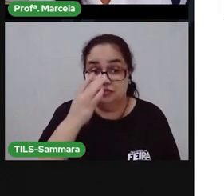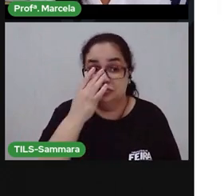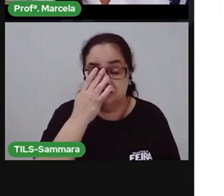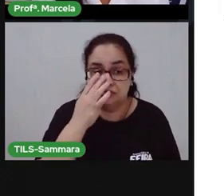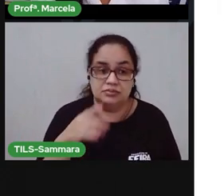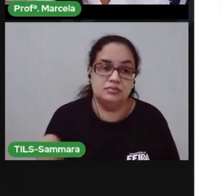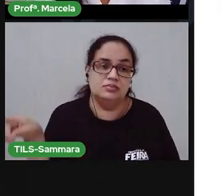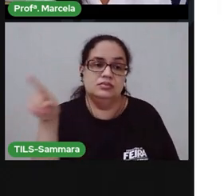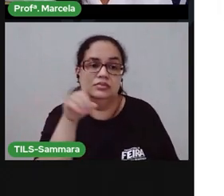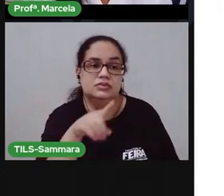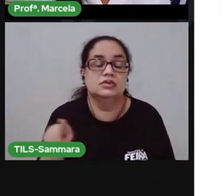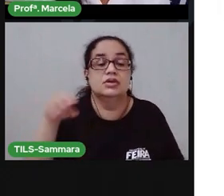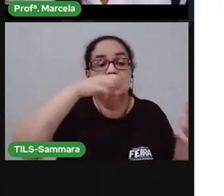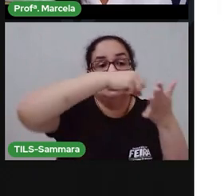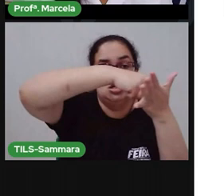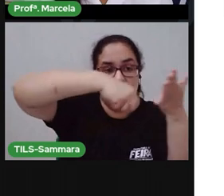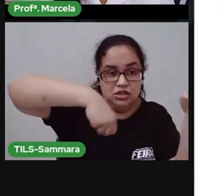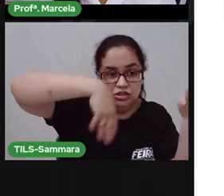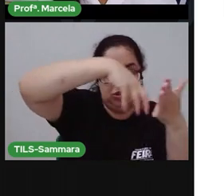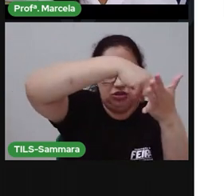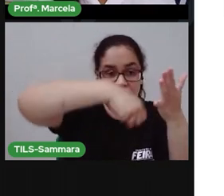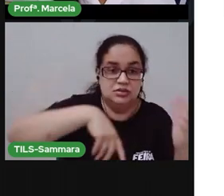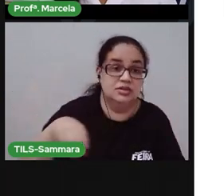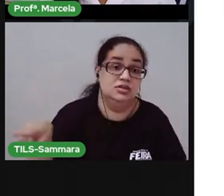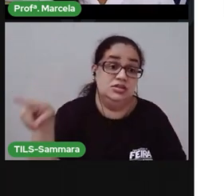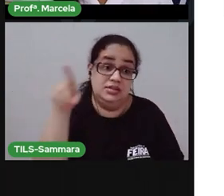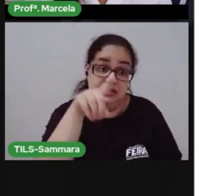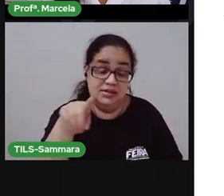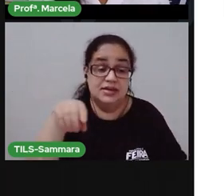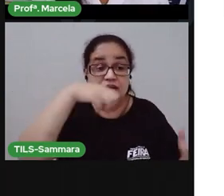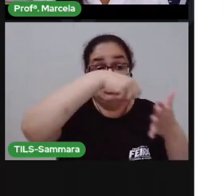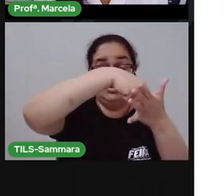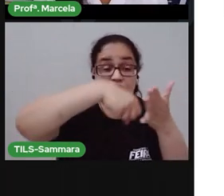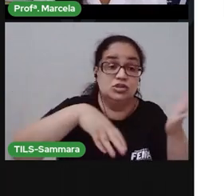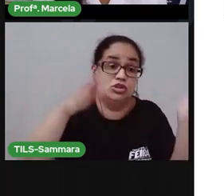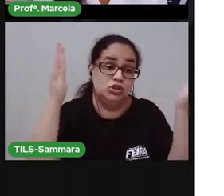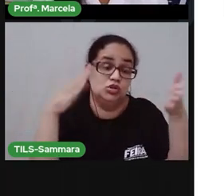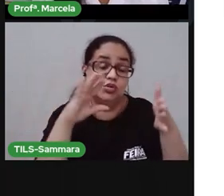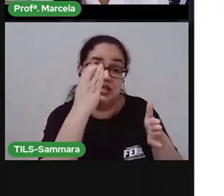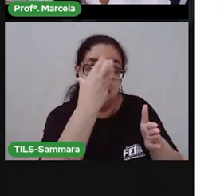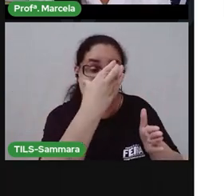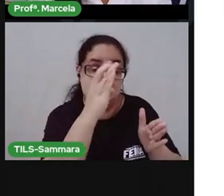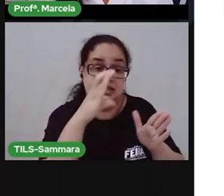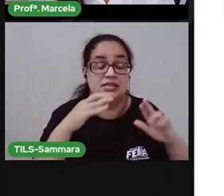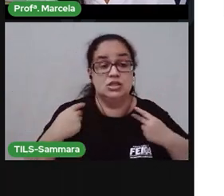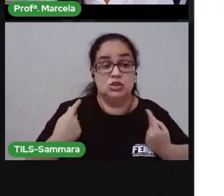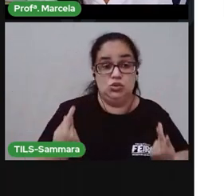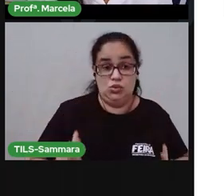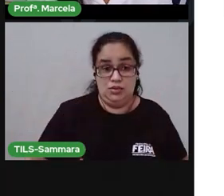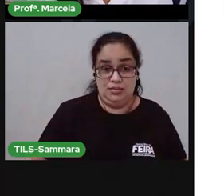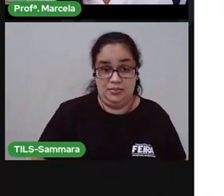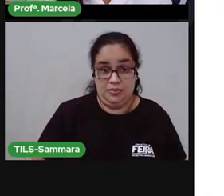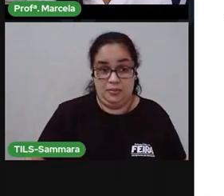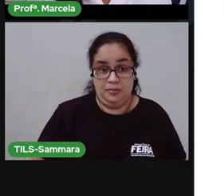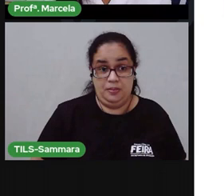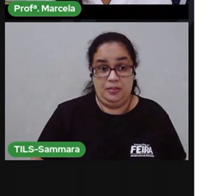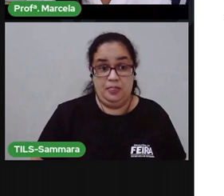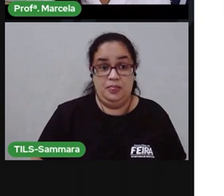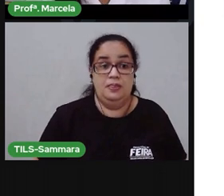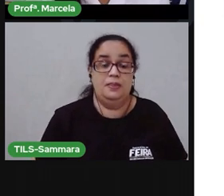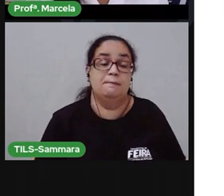Vamos agora à atividade. Na atividade de hoje, de ciências humanas, tem aí